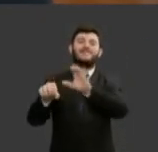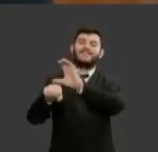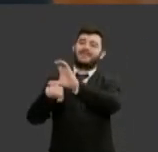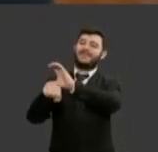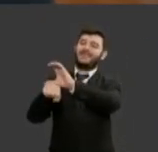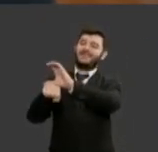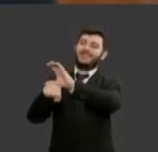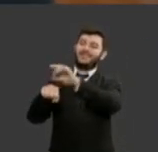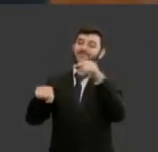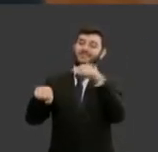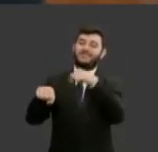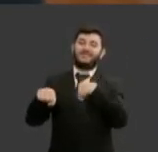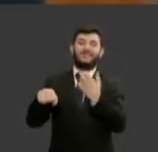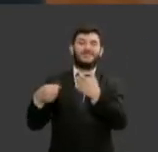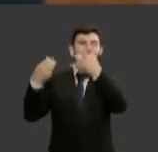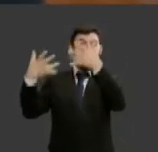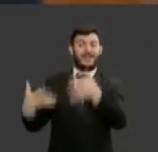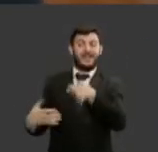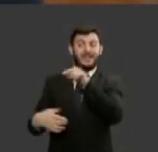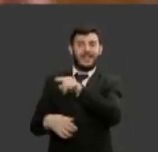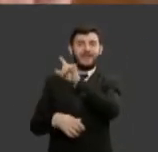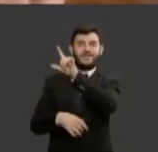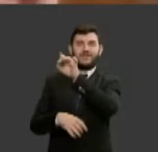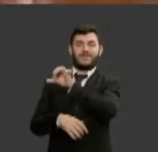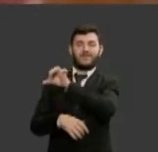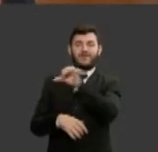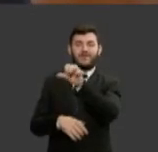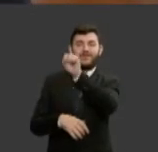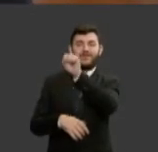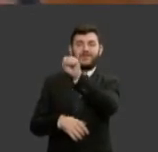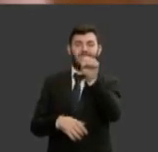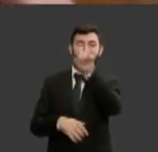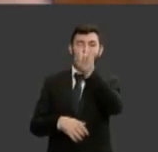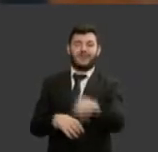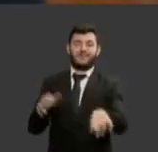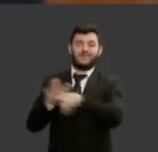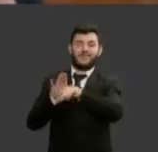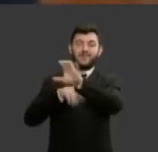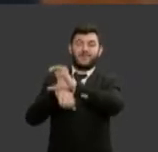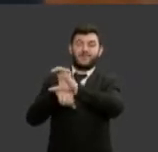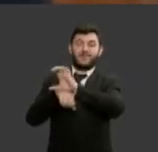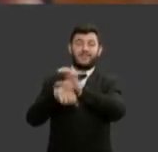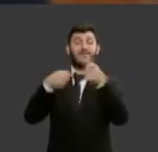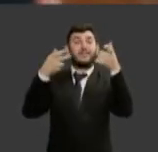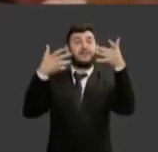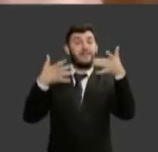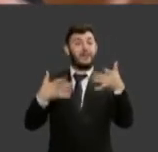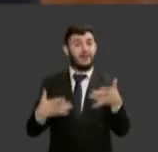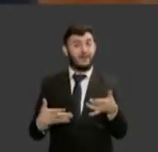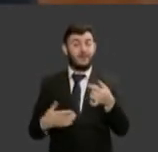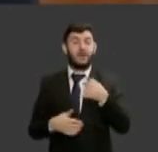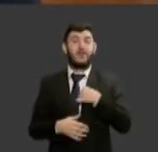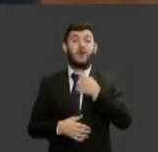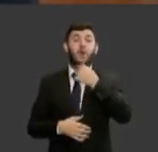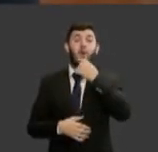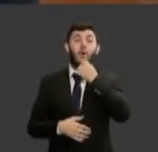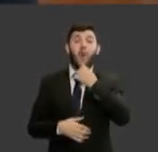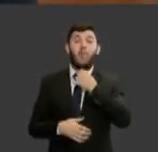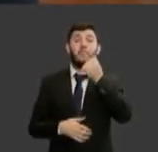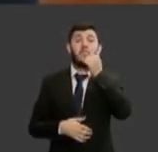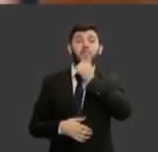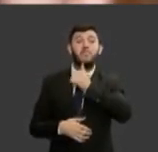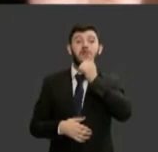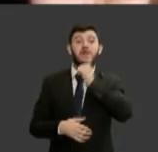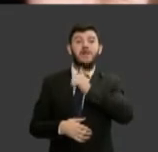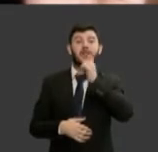Constituição Federal lá de 1988 ela diz homens e mulheres são iguais em direitos e obrigações e a